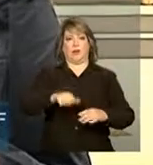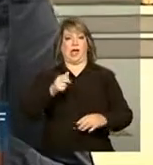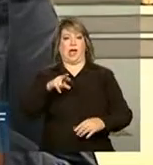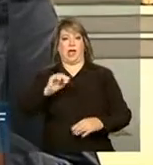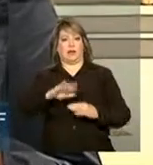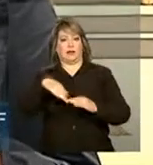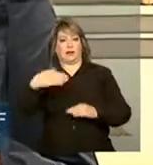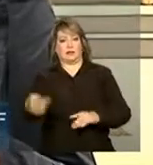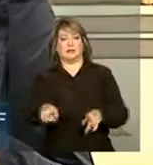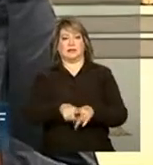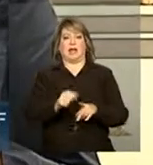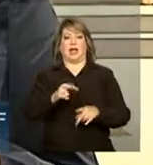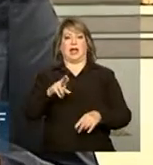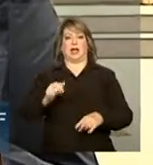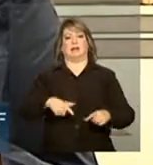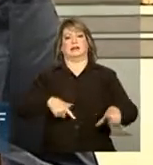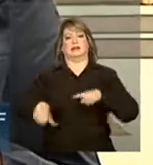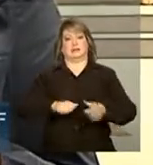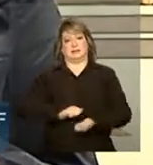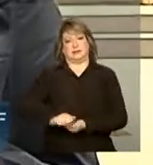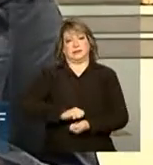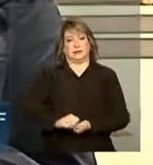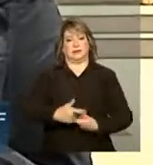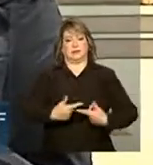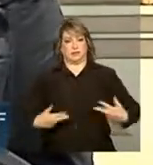de circulação e área de serviço.